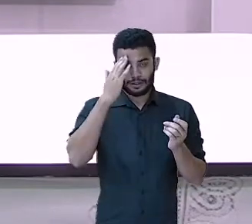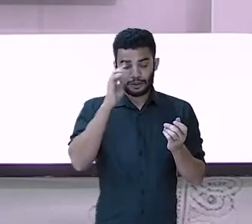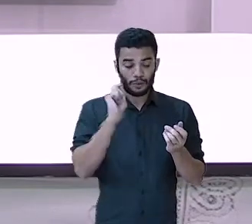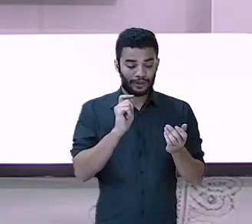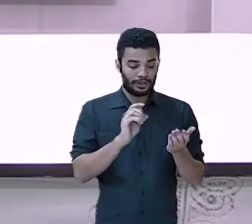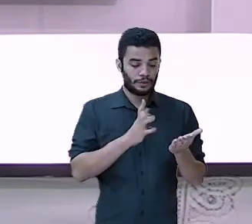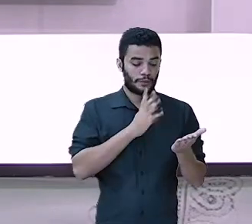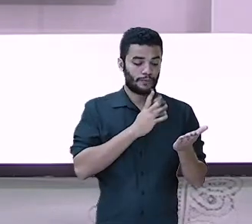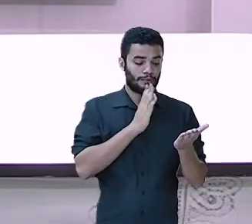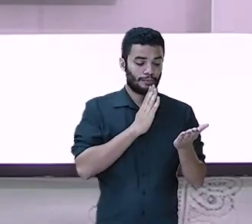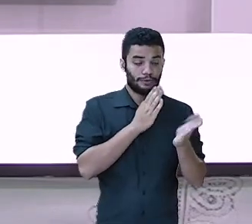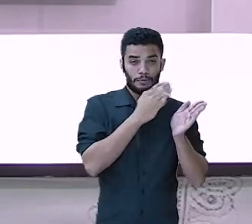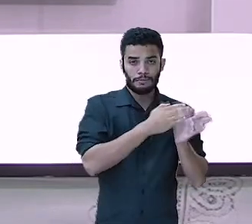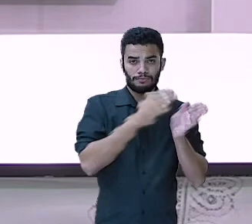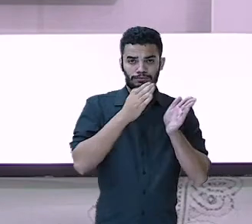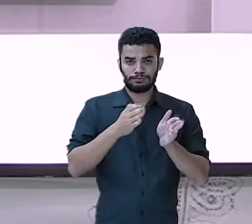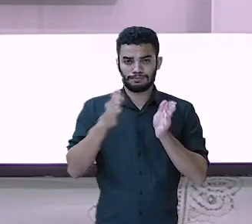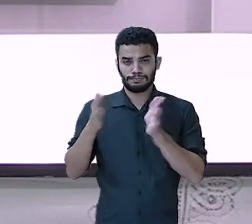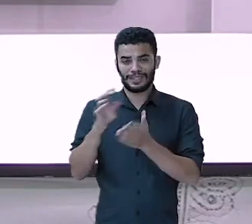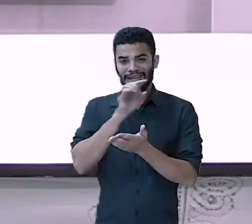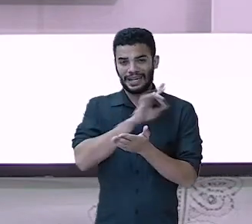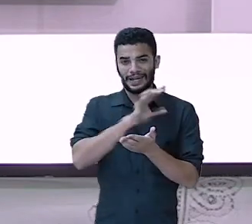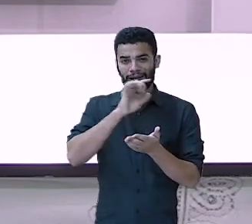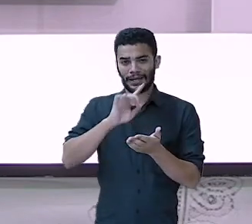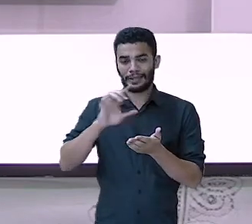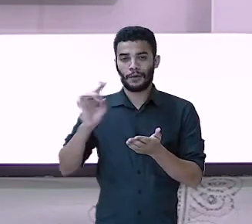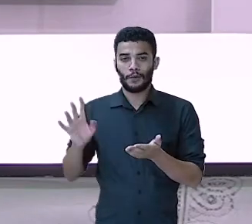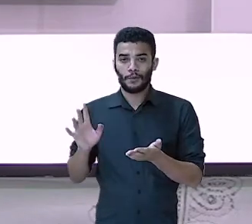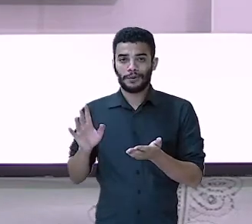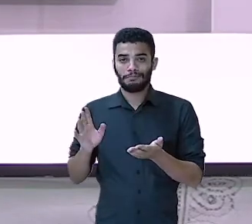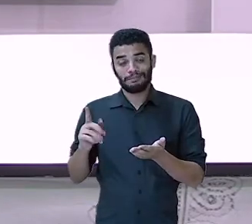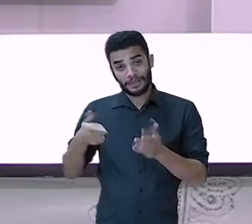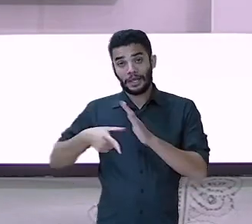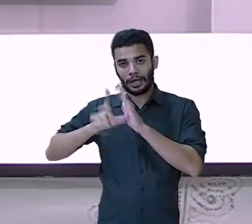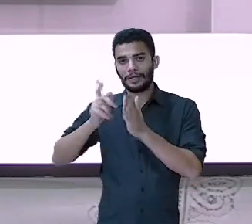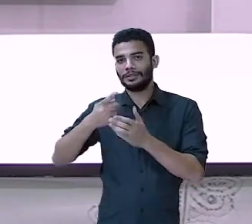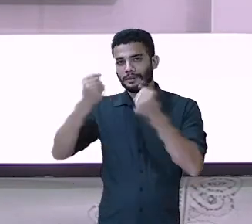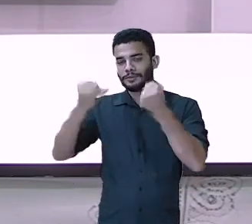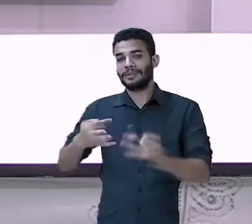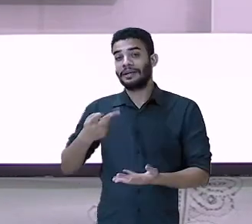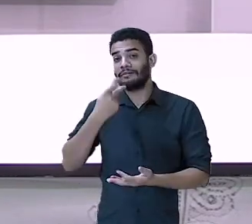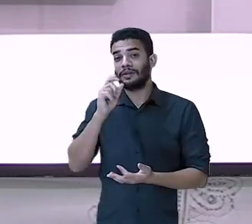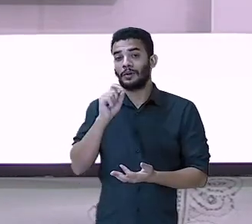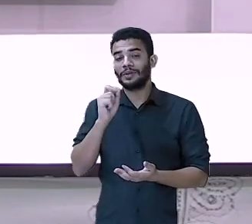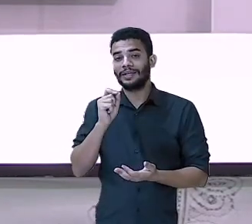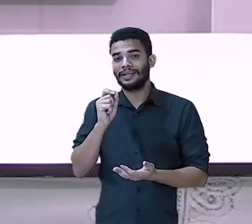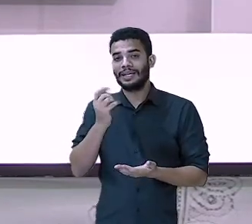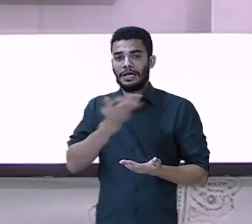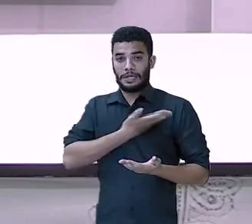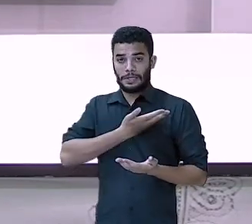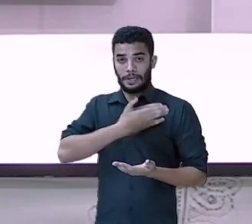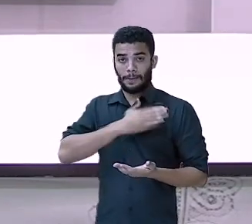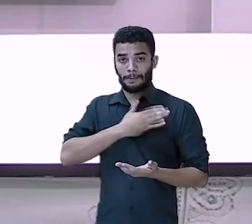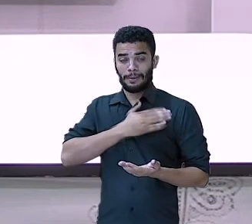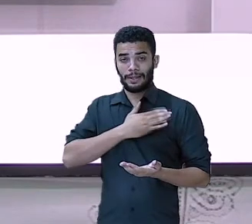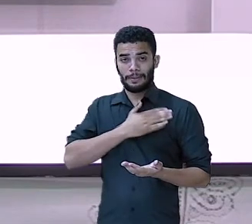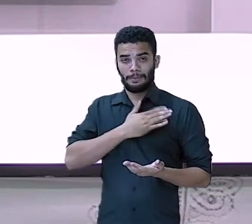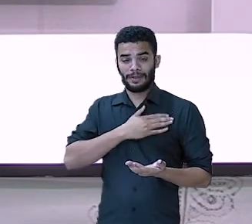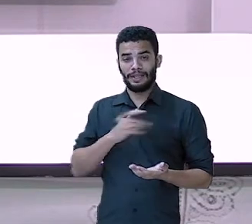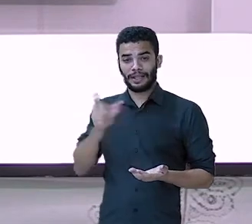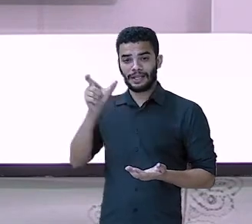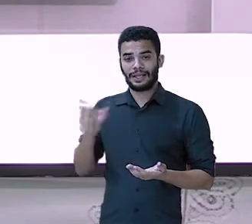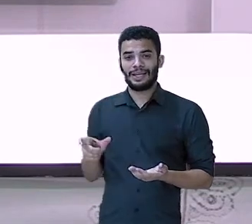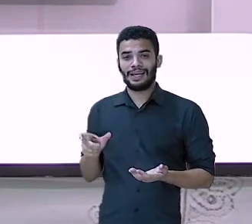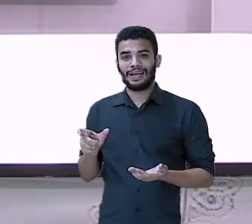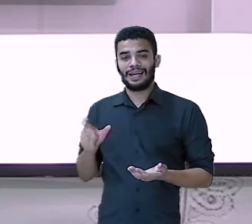vocês, a Carol vai estar aqui comigo também, sendo a minha adversária. Na última aula, ela venceu. Vou